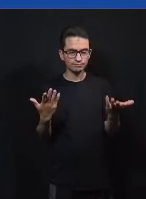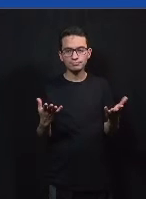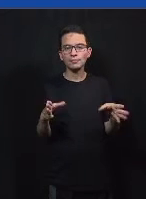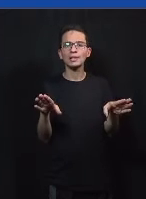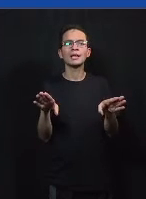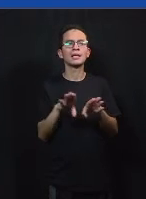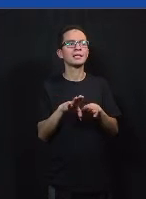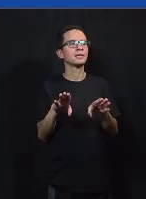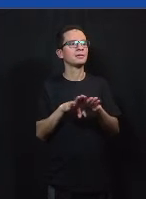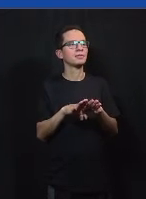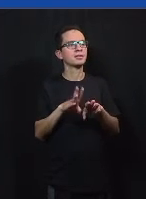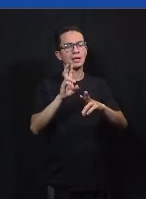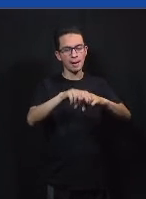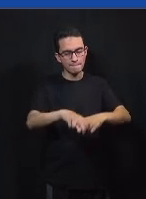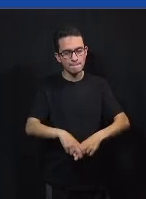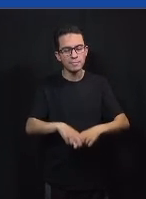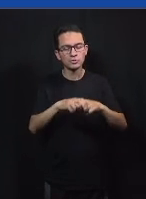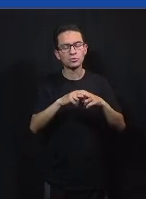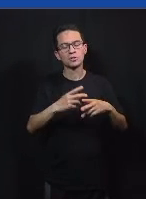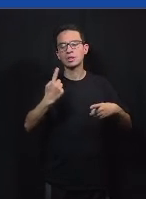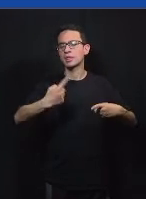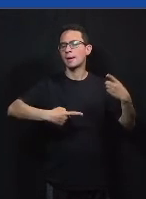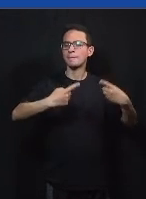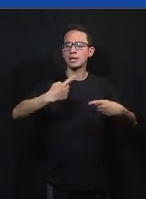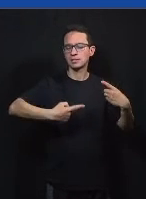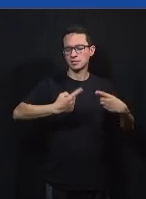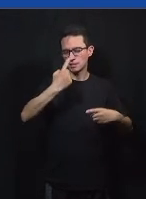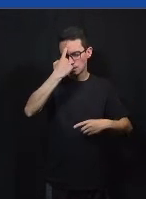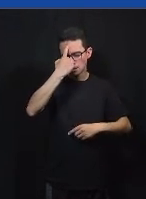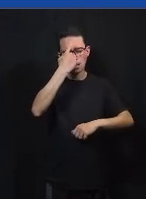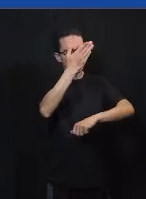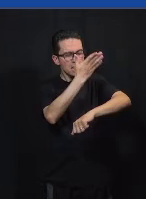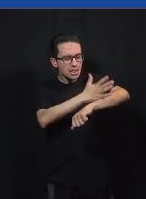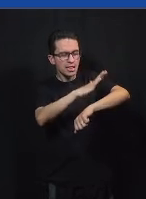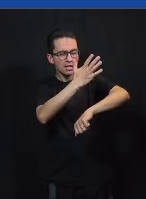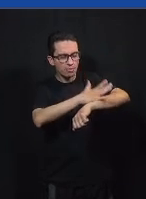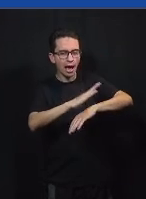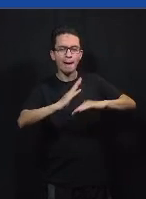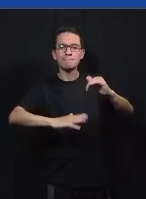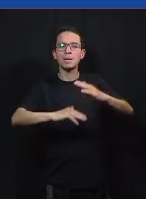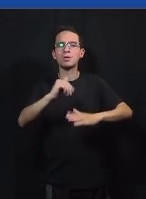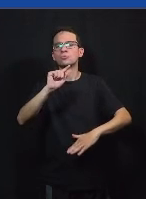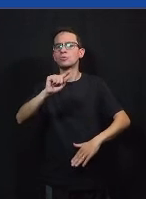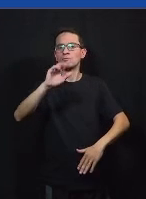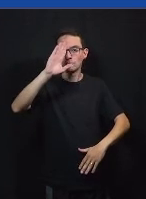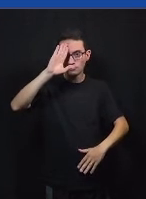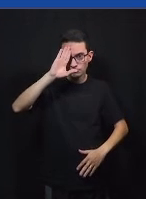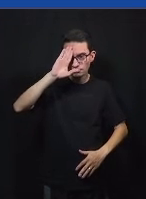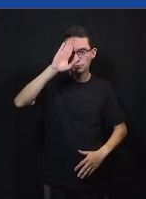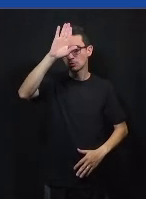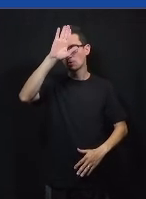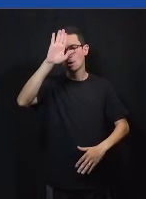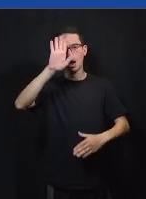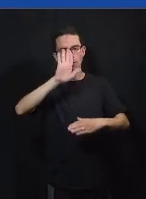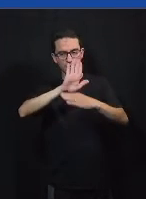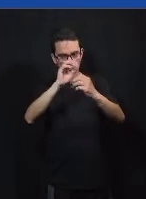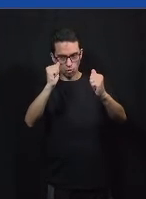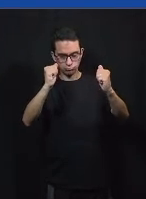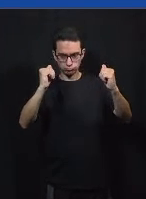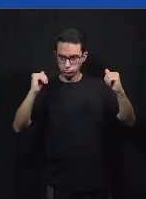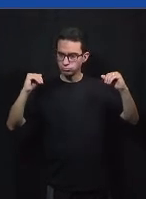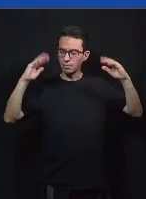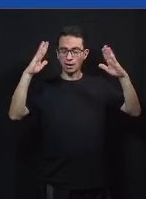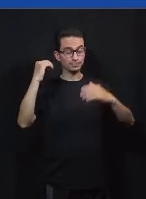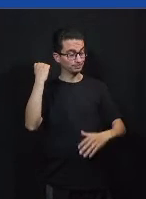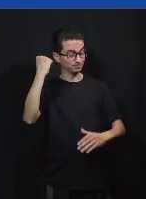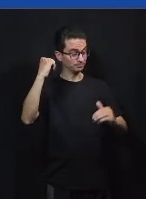é por isso e o debate ele é um exercício para habilidades que são fundamentais para fortalecer a democracia que fortalecem não